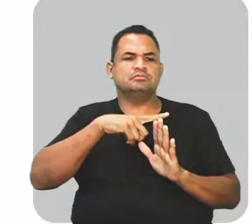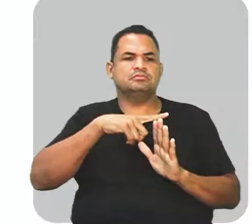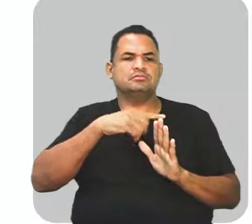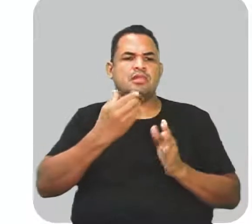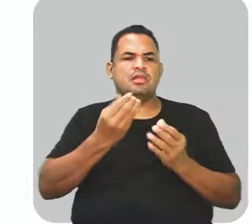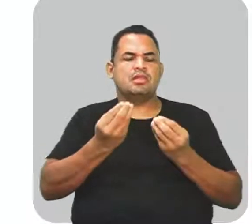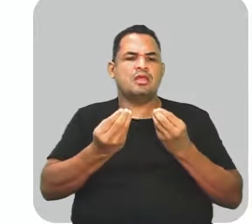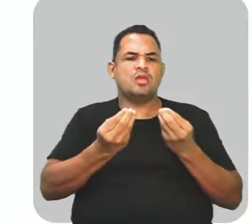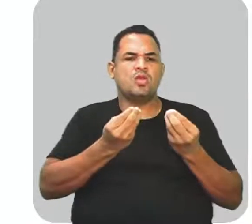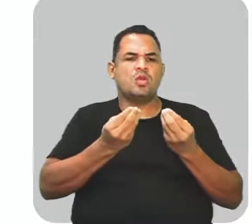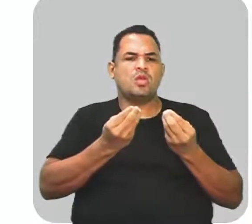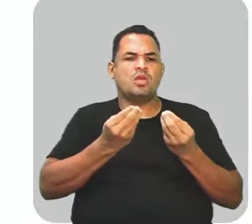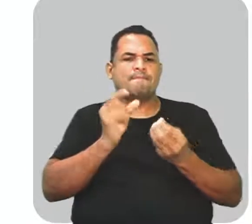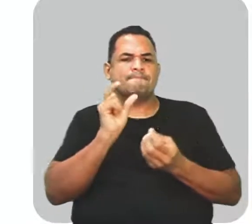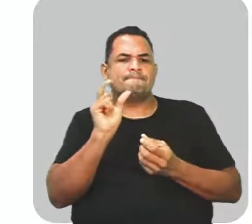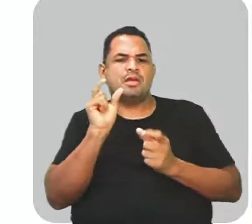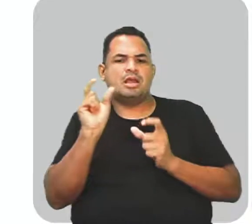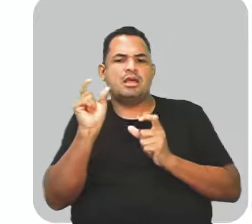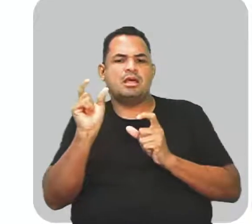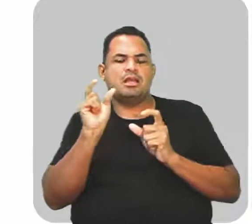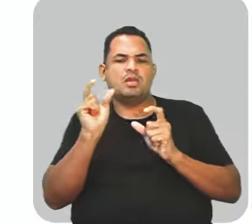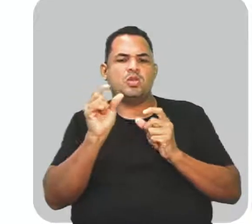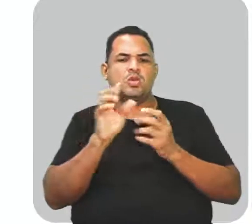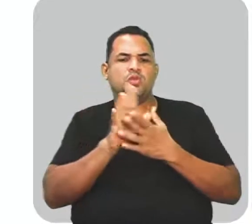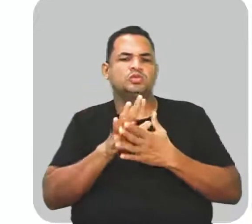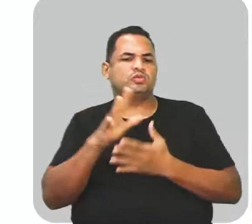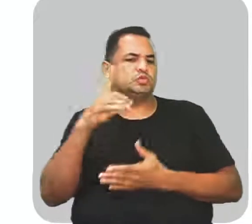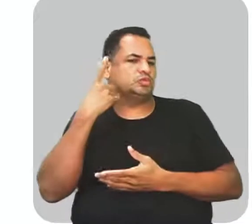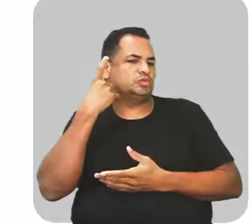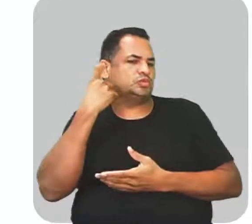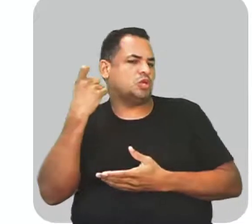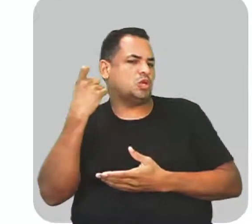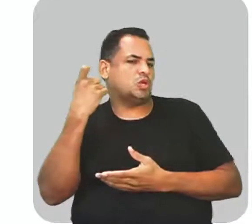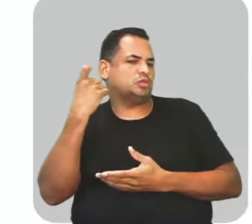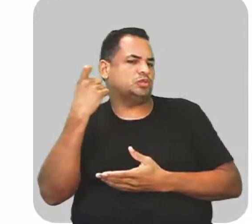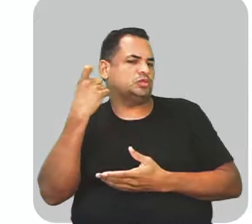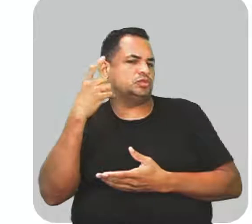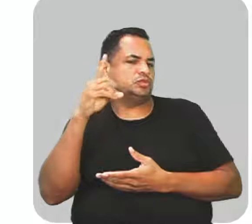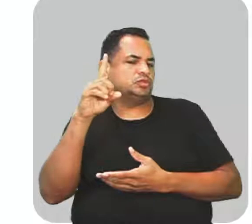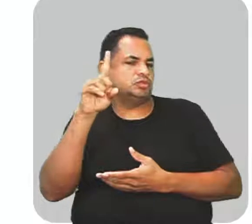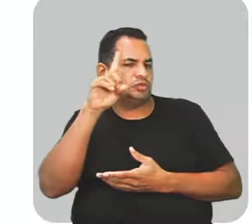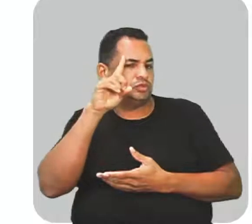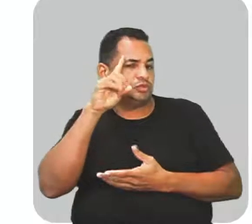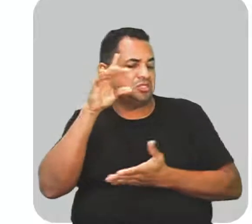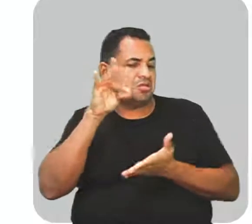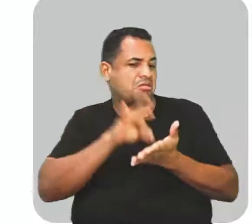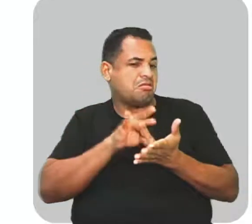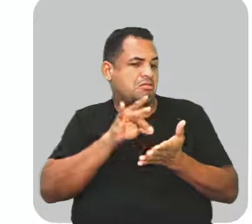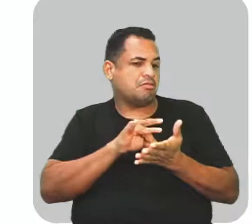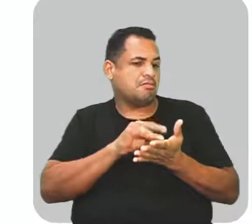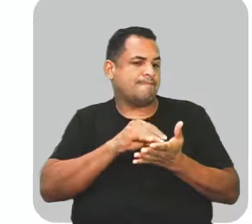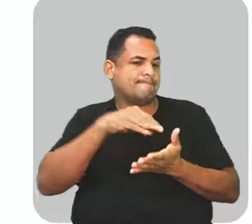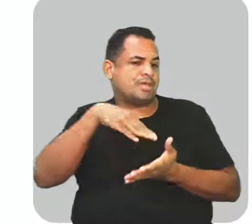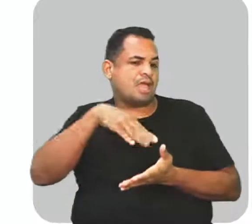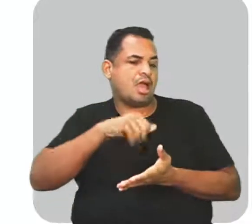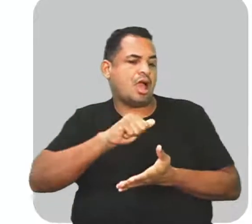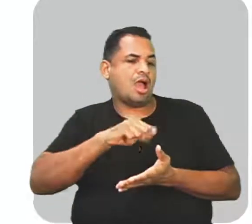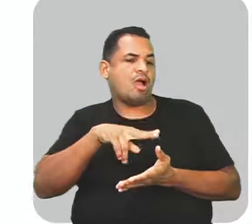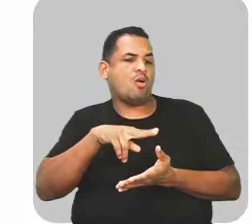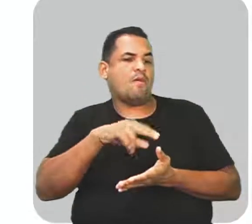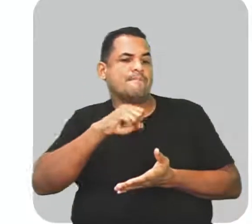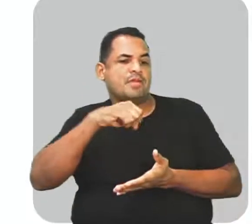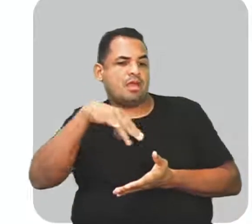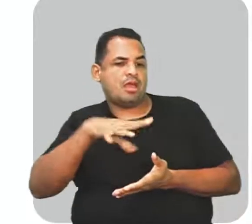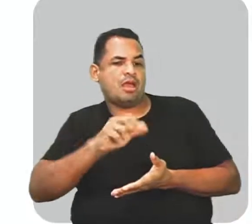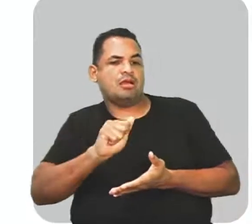a forma das palavras através dos sons da realidade. Miau, miau, é